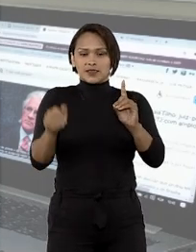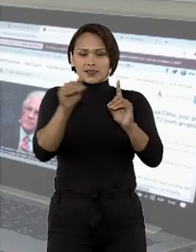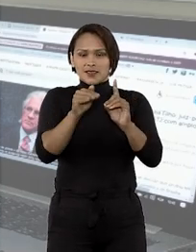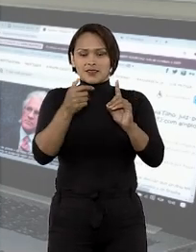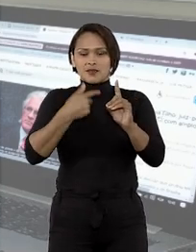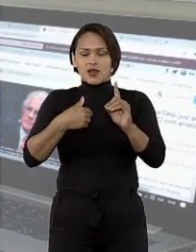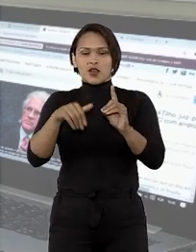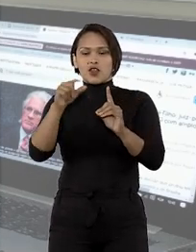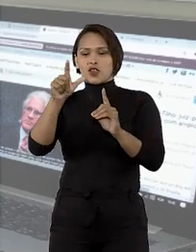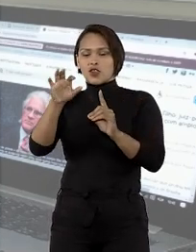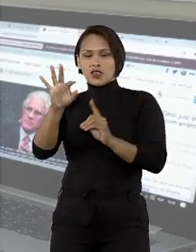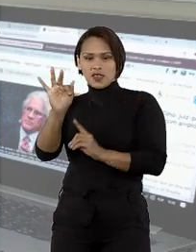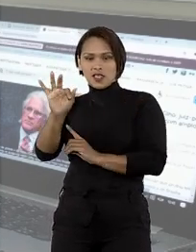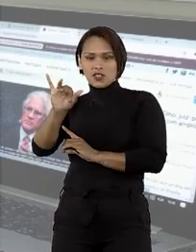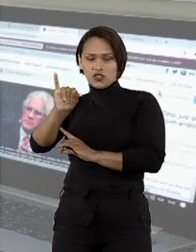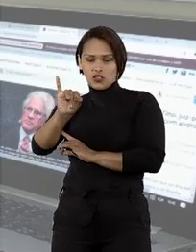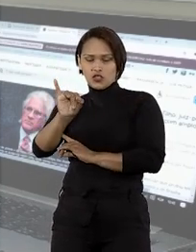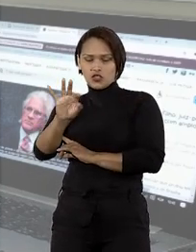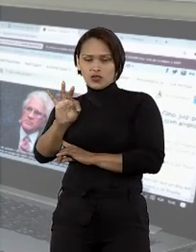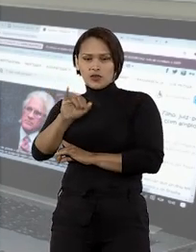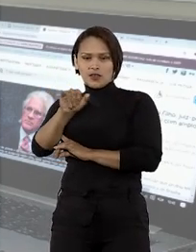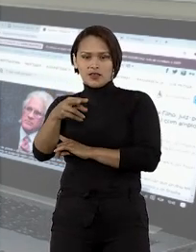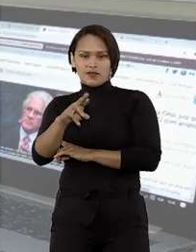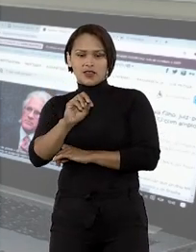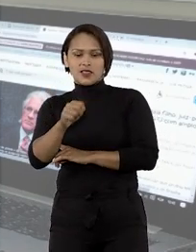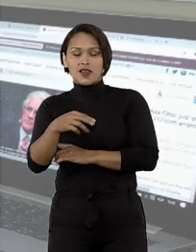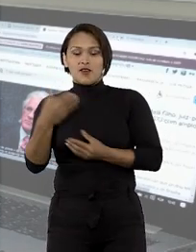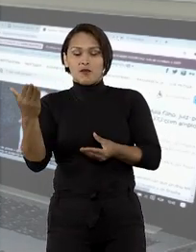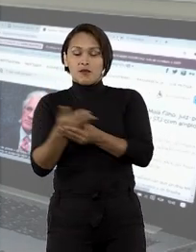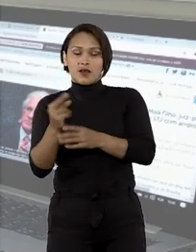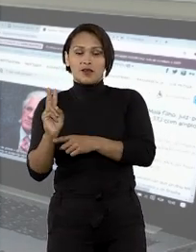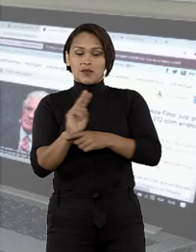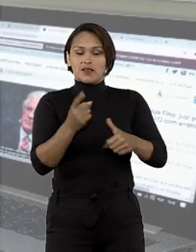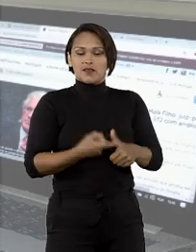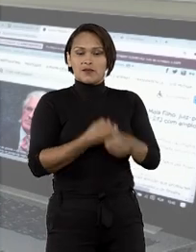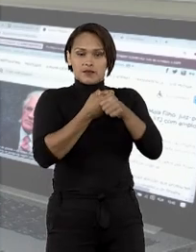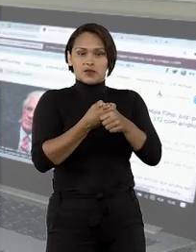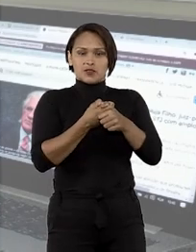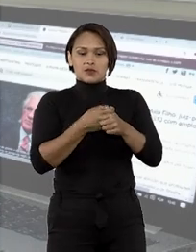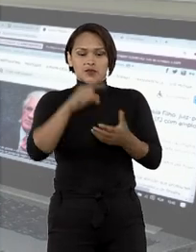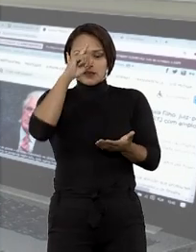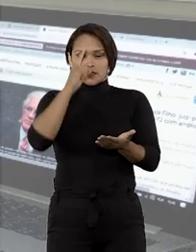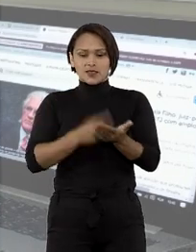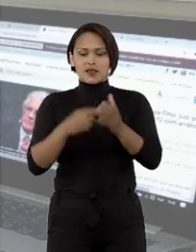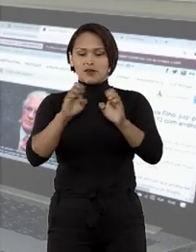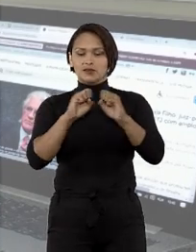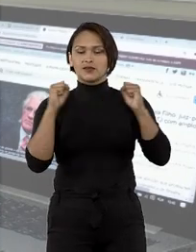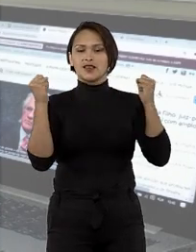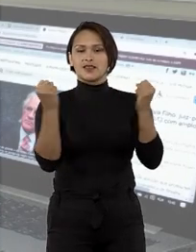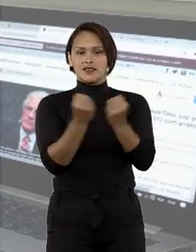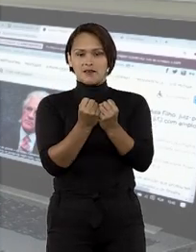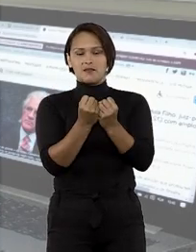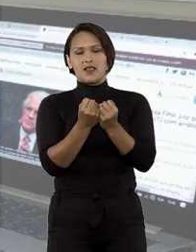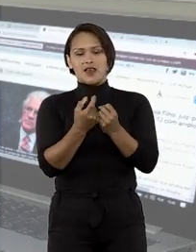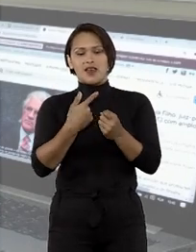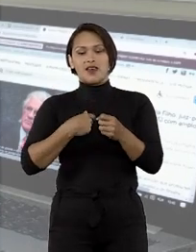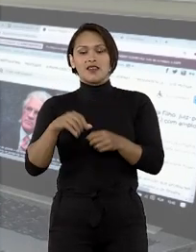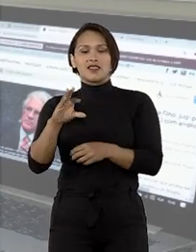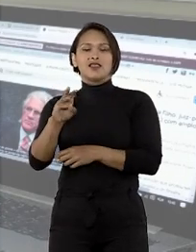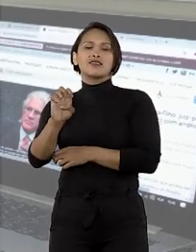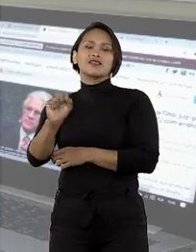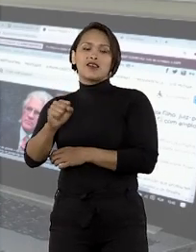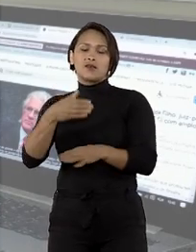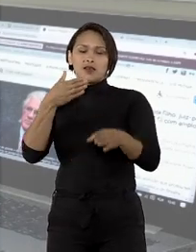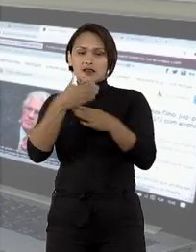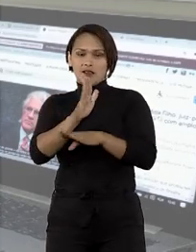TJDFT concedeu o liminar em mandado de segurança para suspender a decisão da Assembleia Geral Extraordinária da SEB